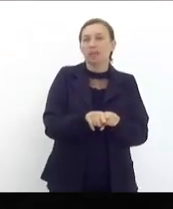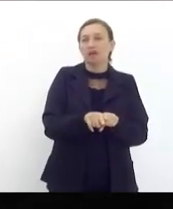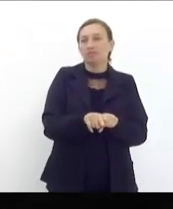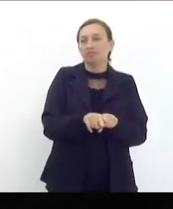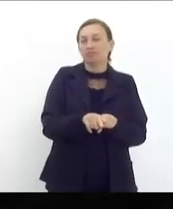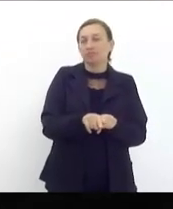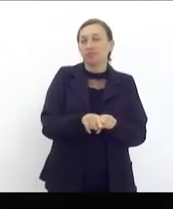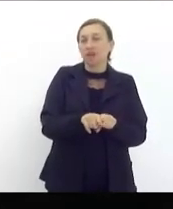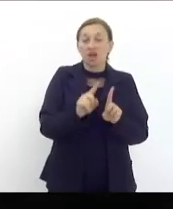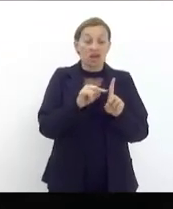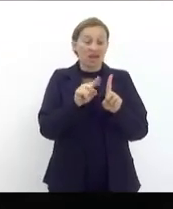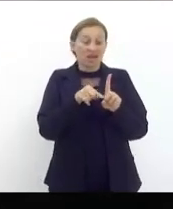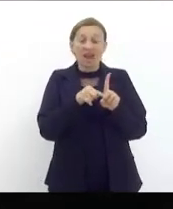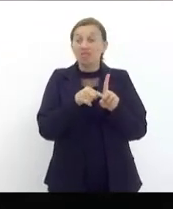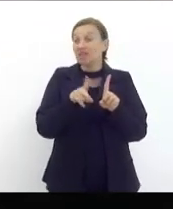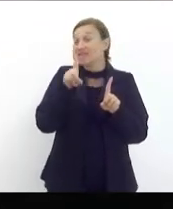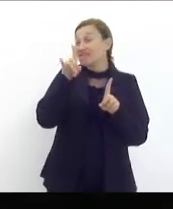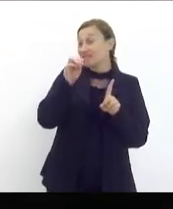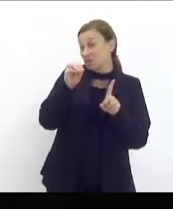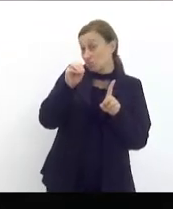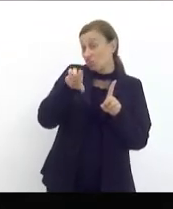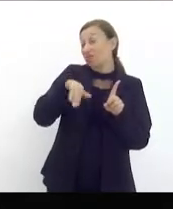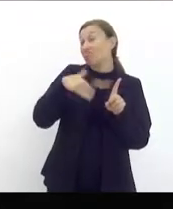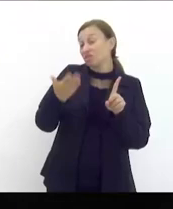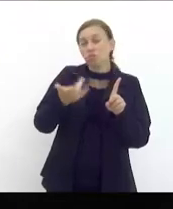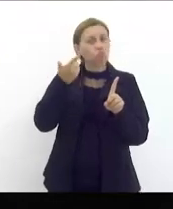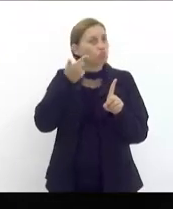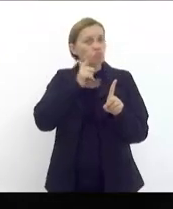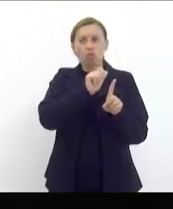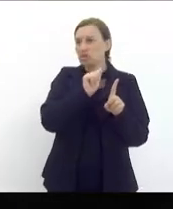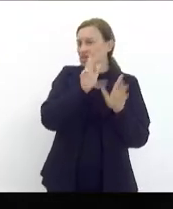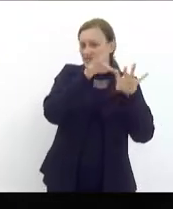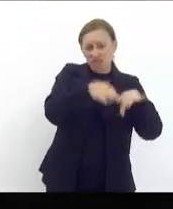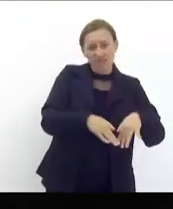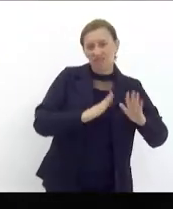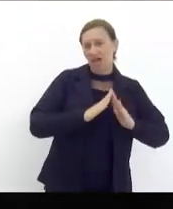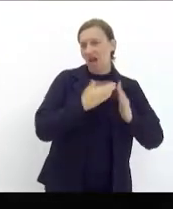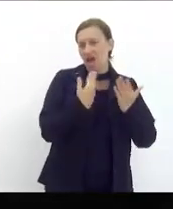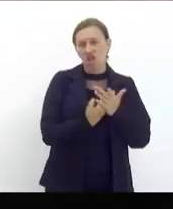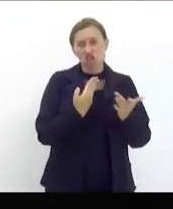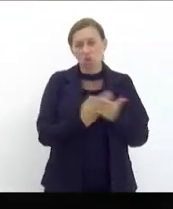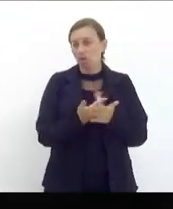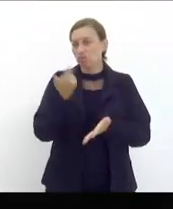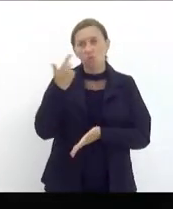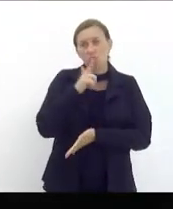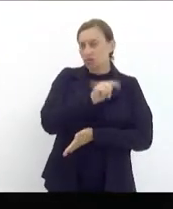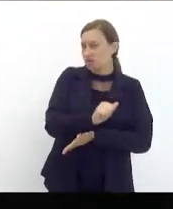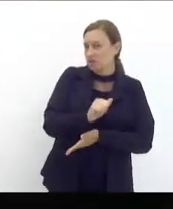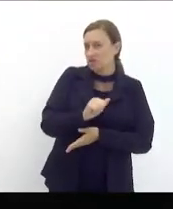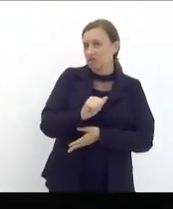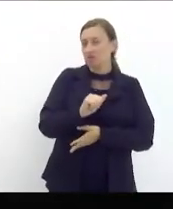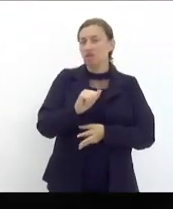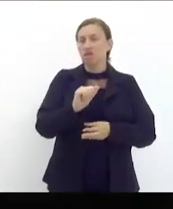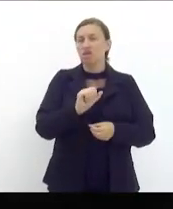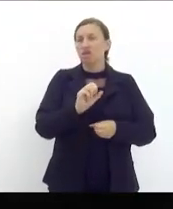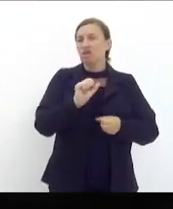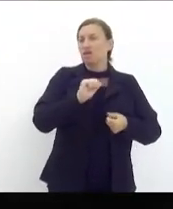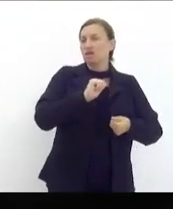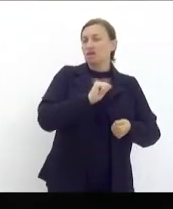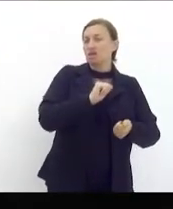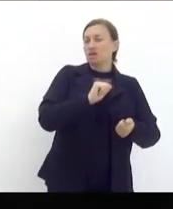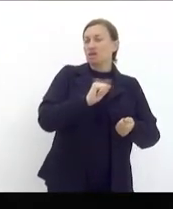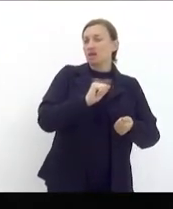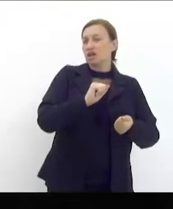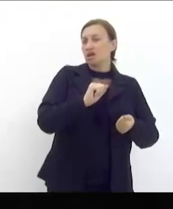ficaram grávidas muito cedo, então não conseguiu terminar a escola, não conseguiu se qualificar numa profissão,